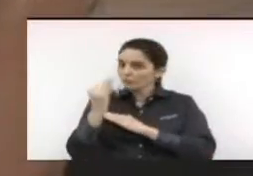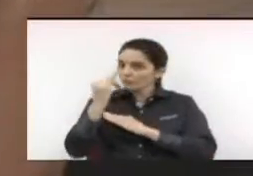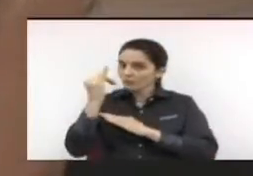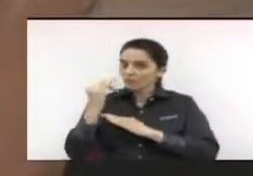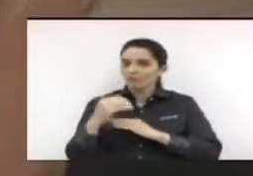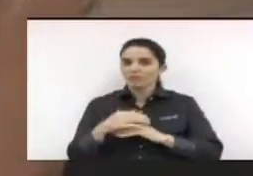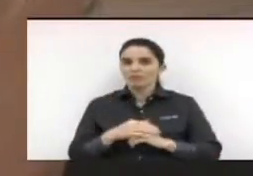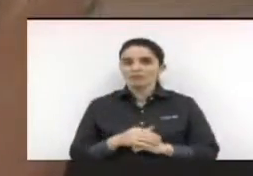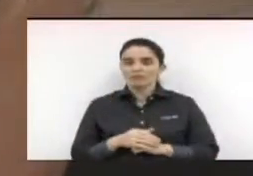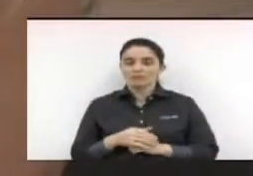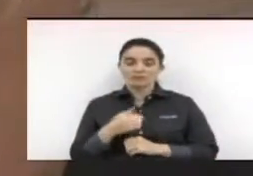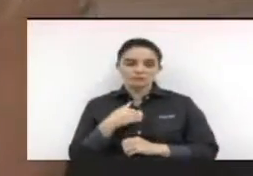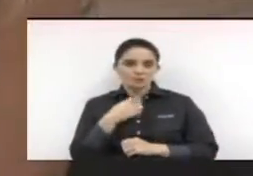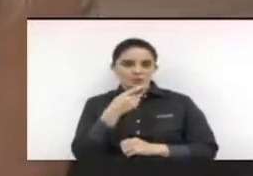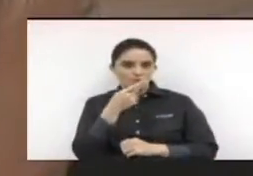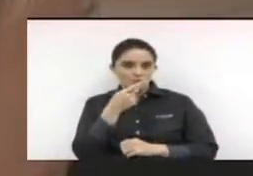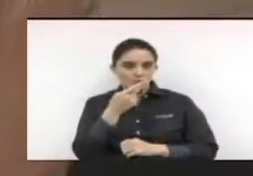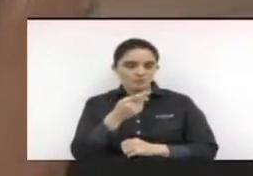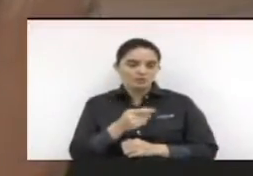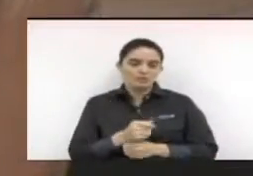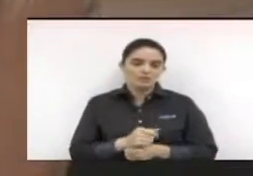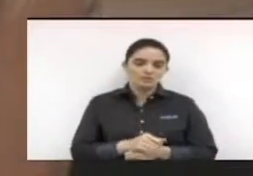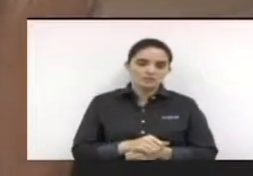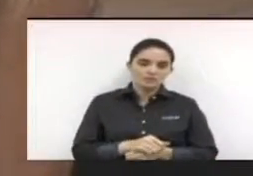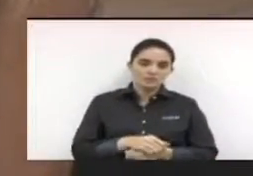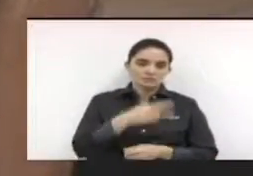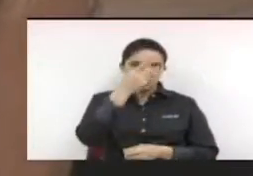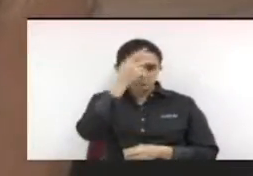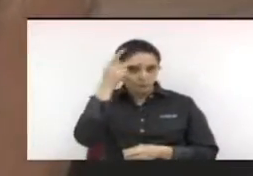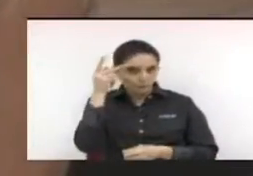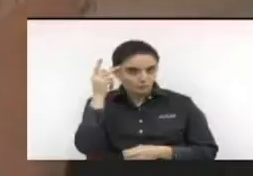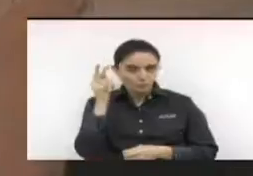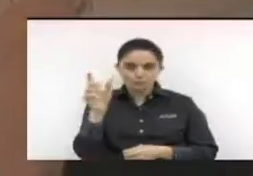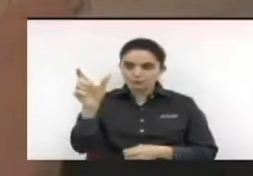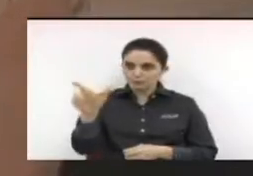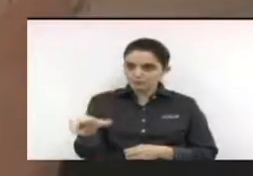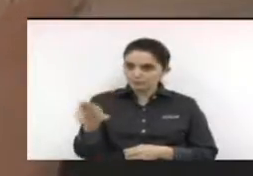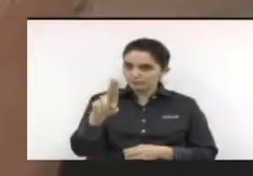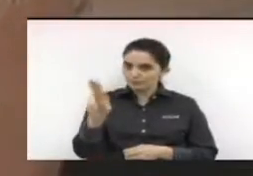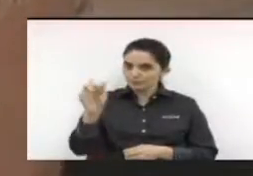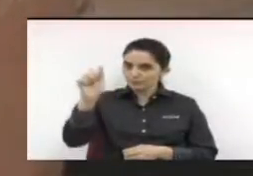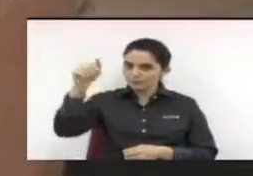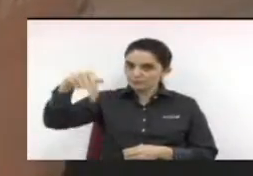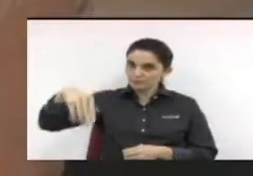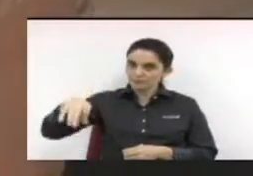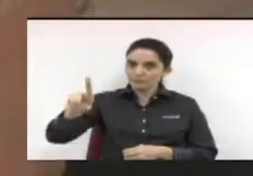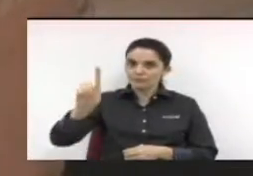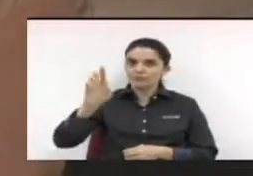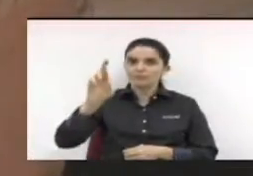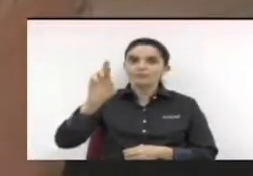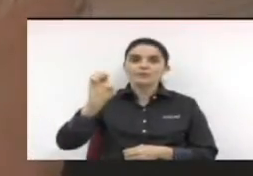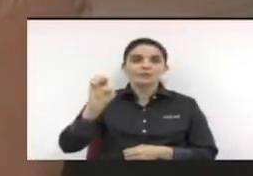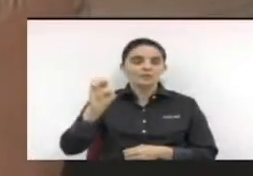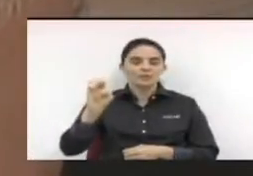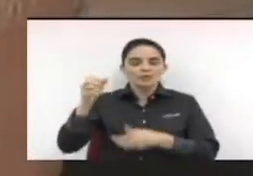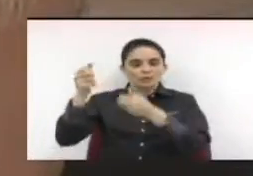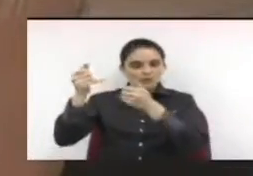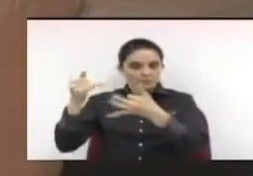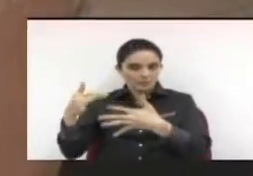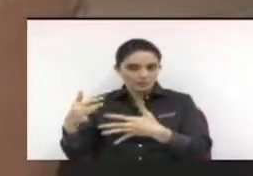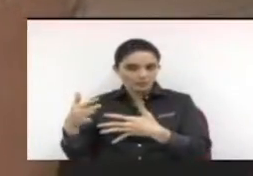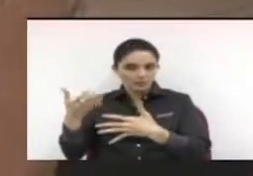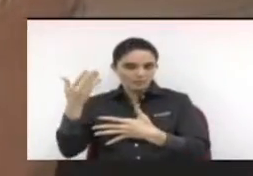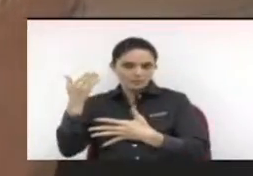o André, comentei com ele o dia que ele esteve aqui, que na época meu pai tinha falecido e a gente era muito